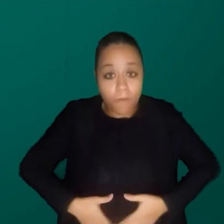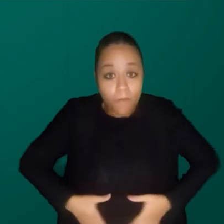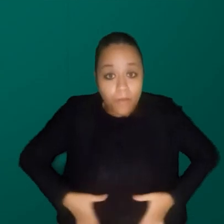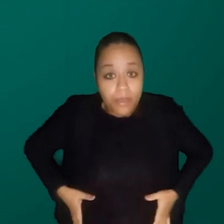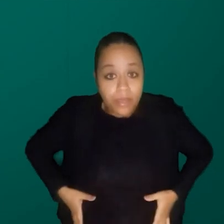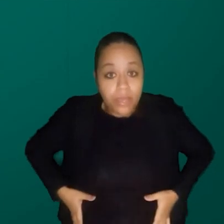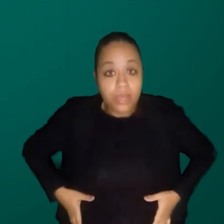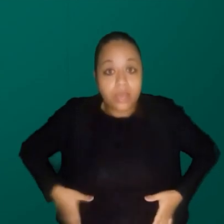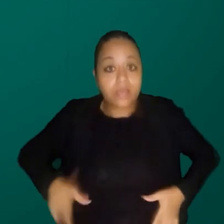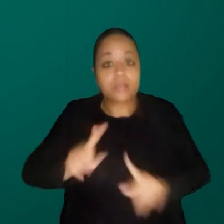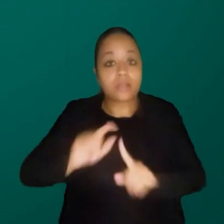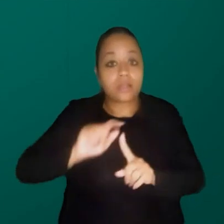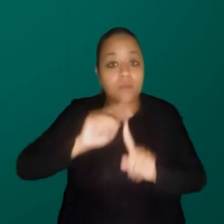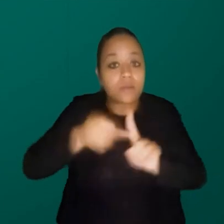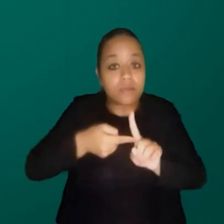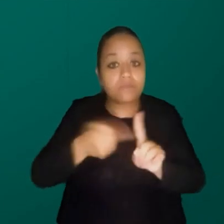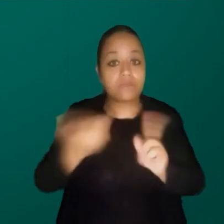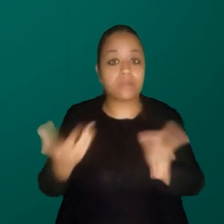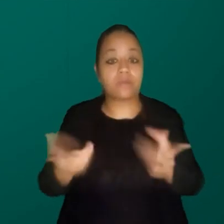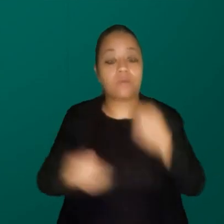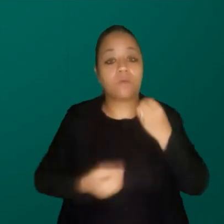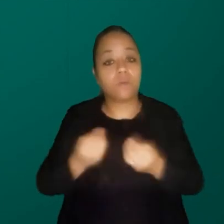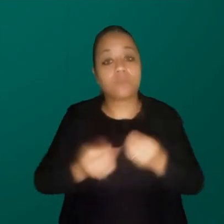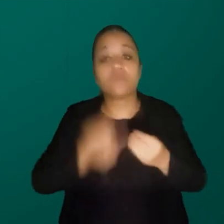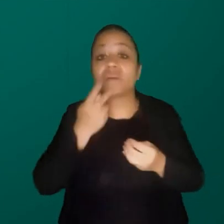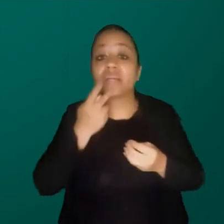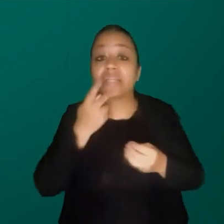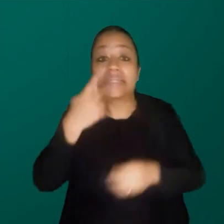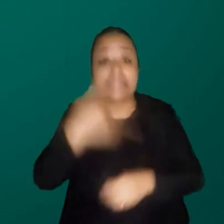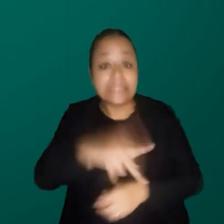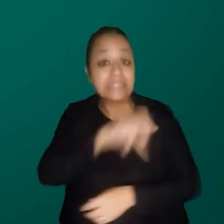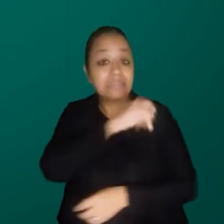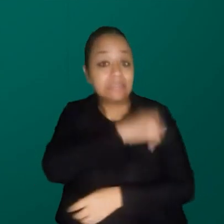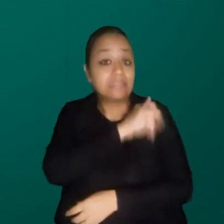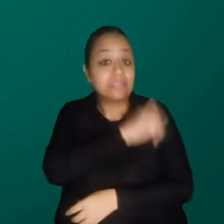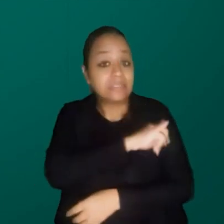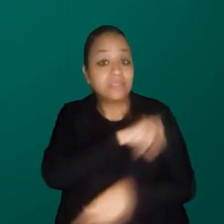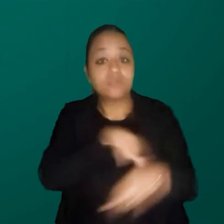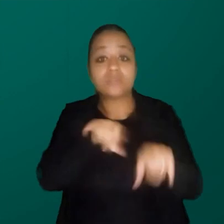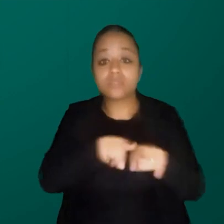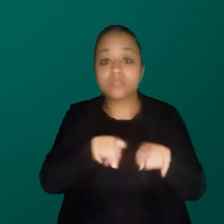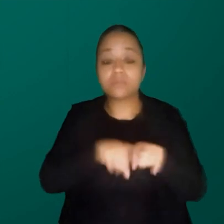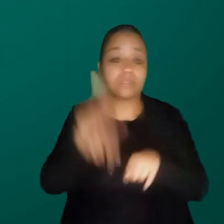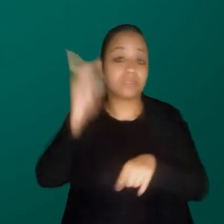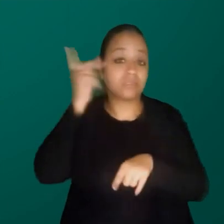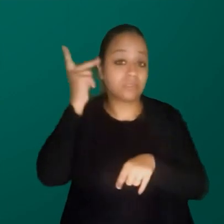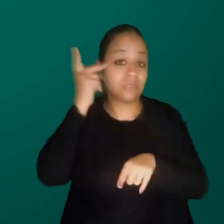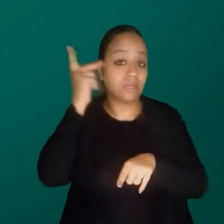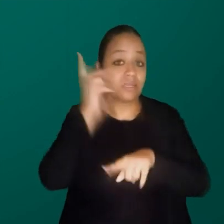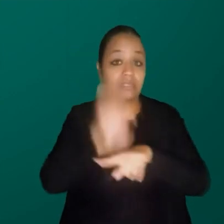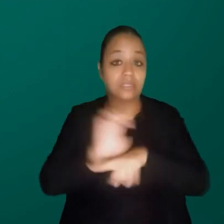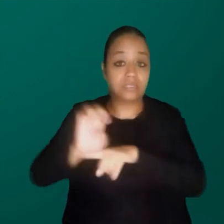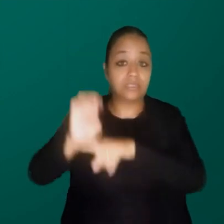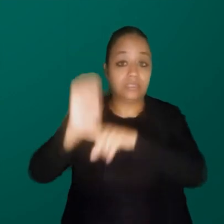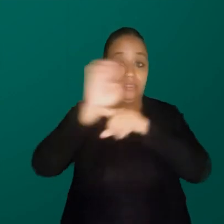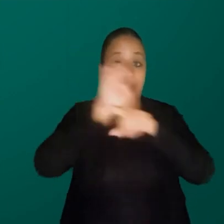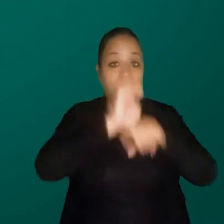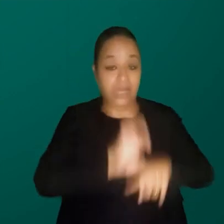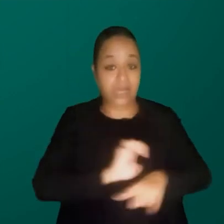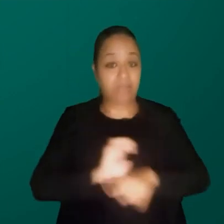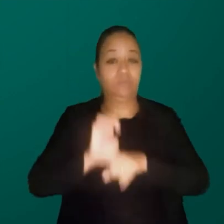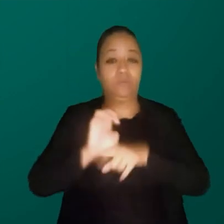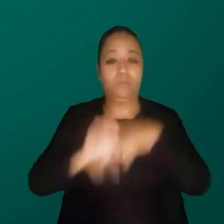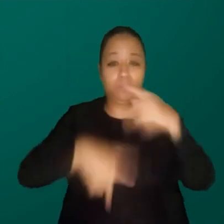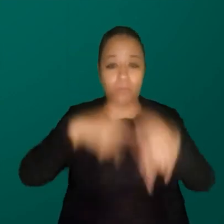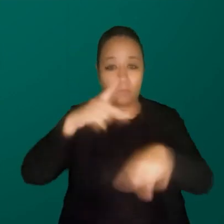eu não engravido? Gente, eu estou falando de Rio de Janeiro e São Paulo, estados que a gente tem